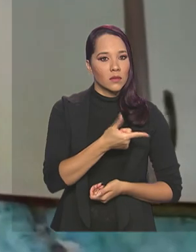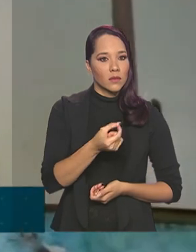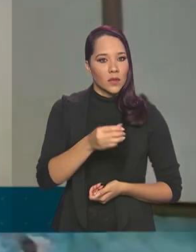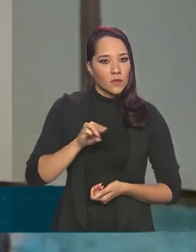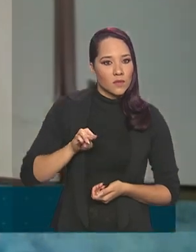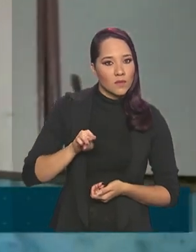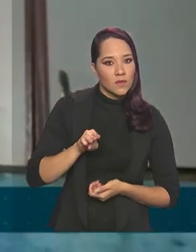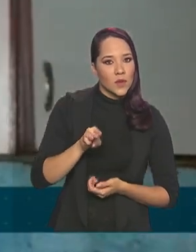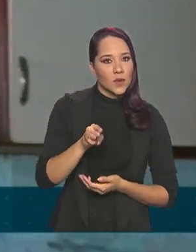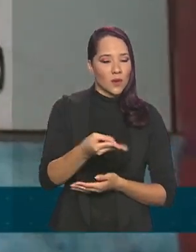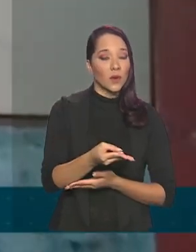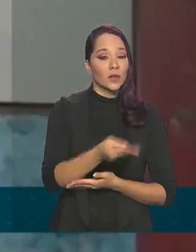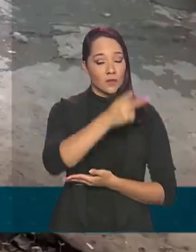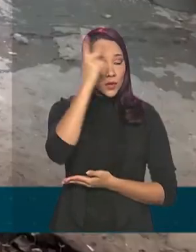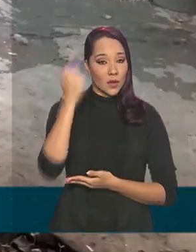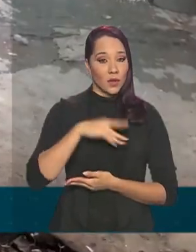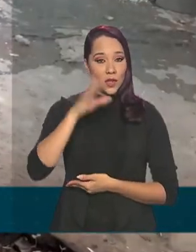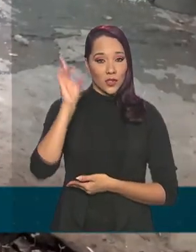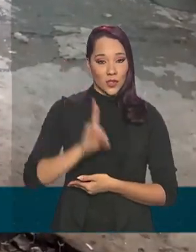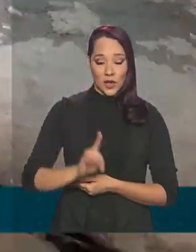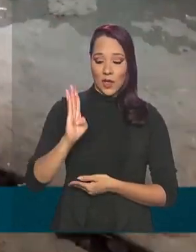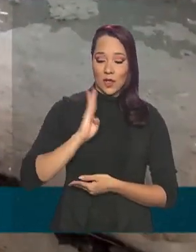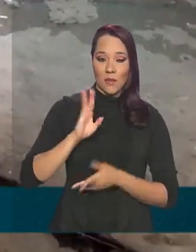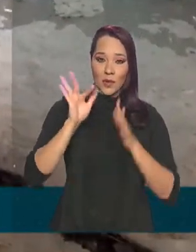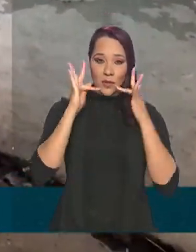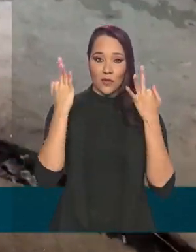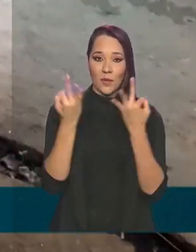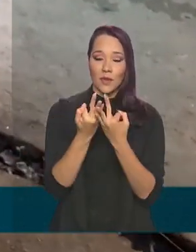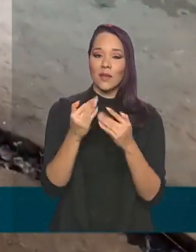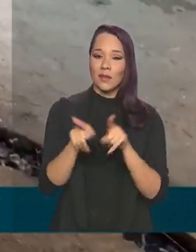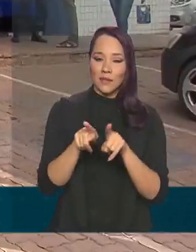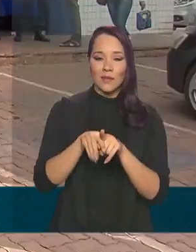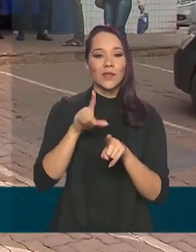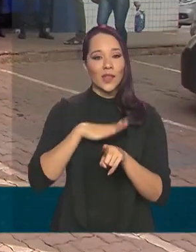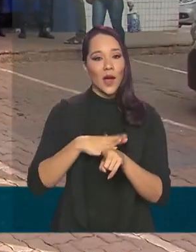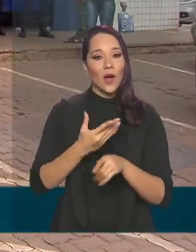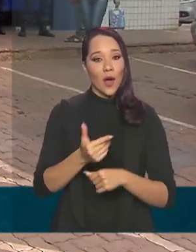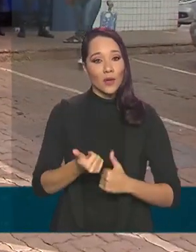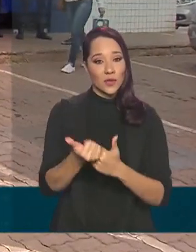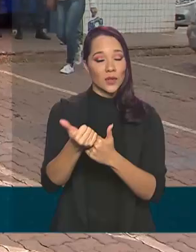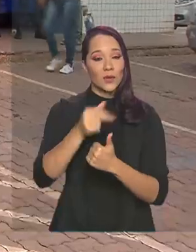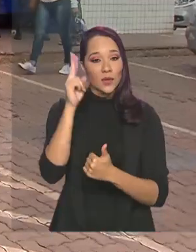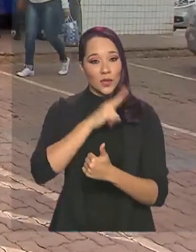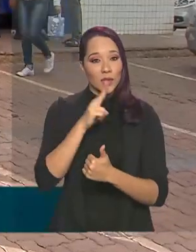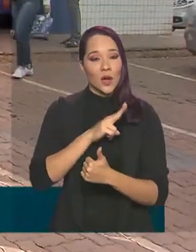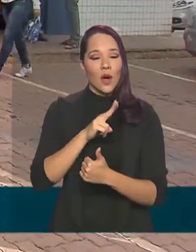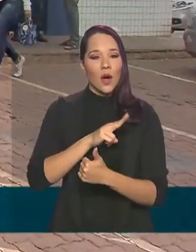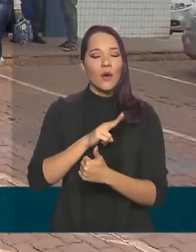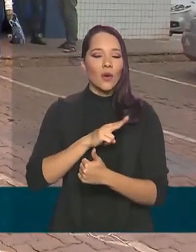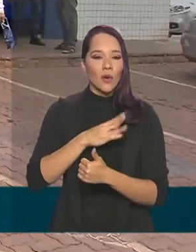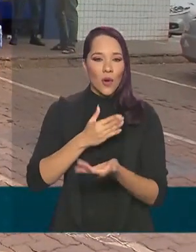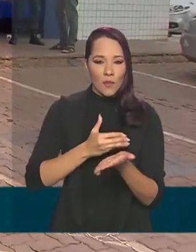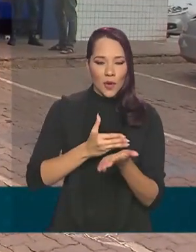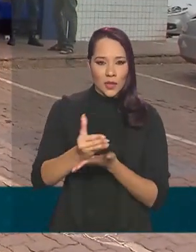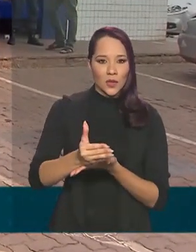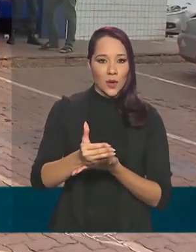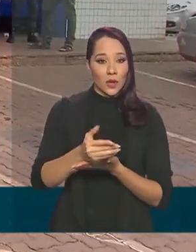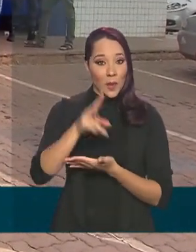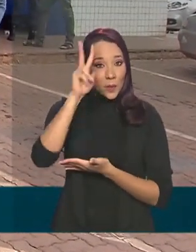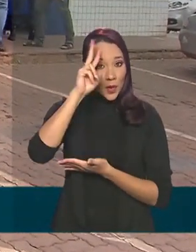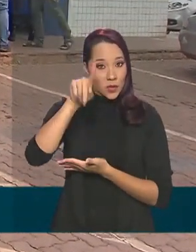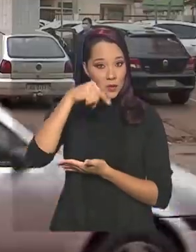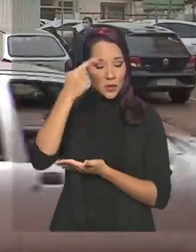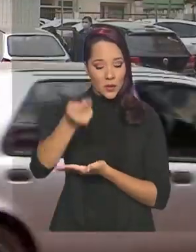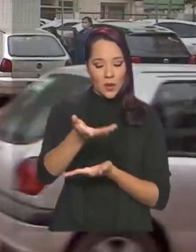beneficiários do Bolsa Família que têm direito ao auxílio emergencial começam a receber a quarta parcela na próxima segunda